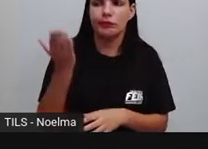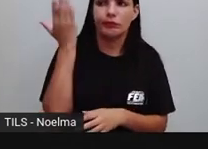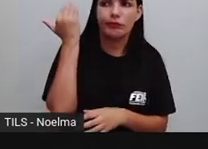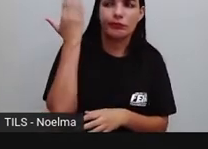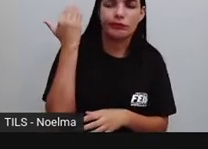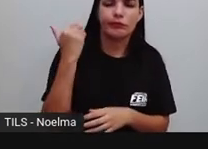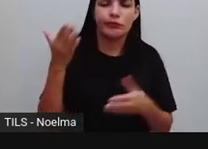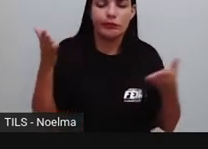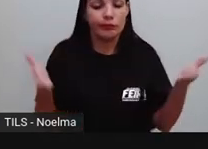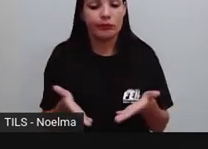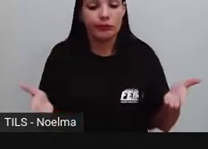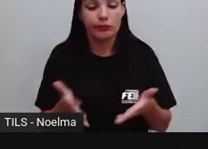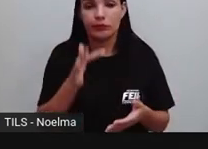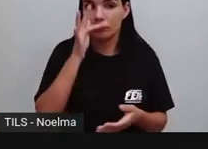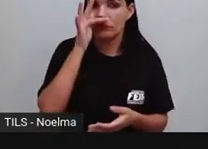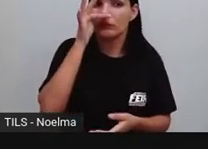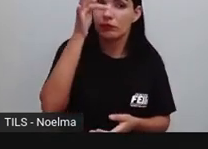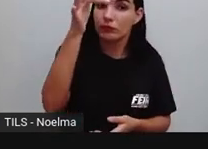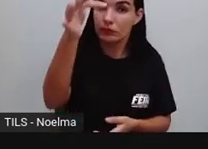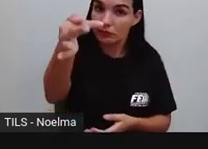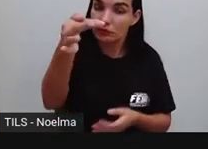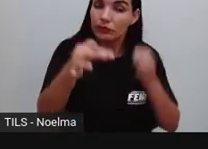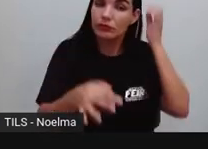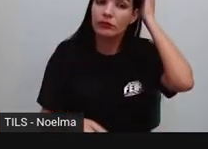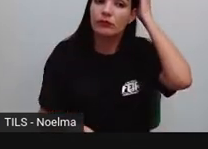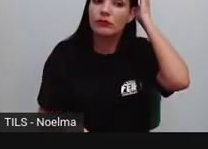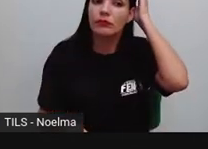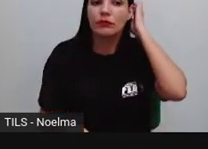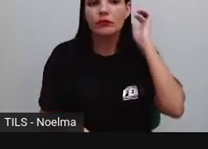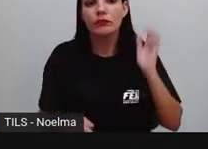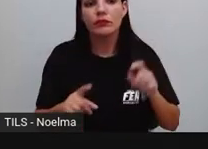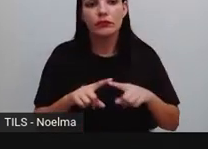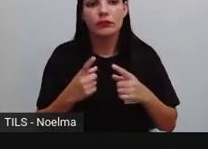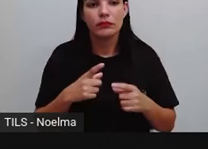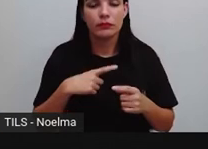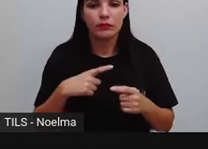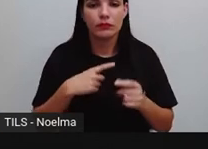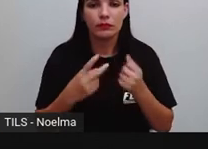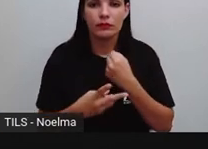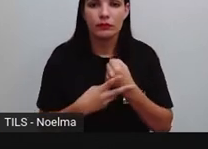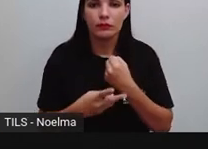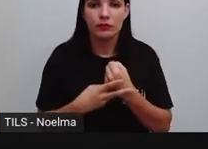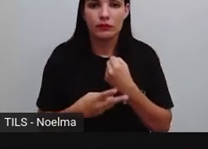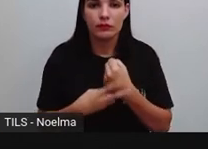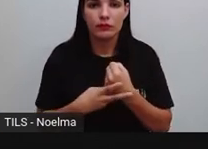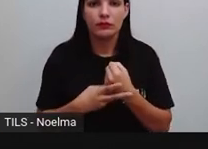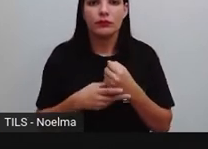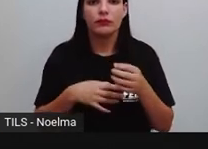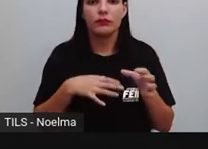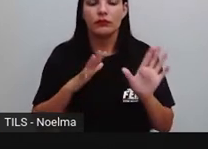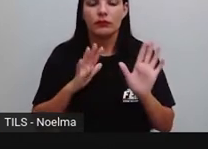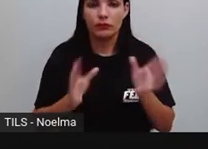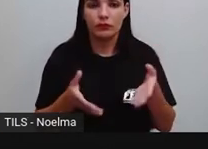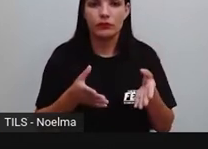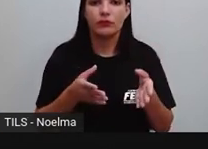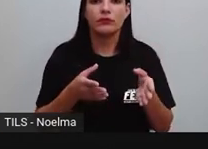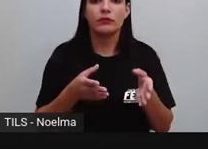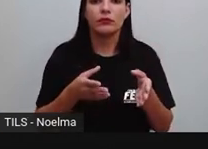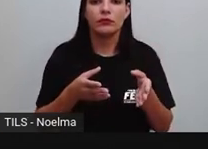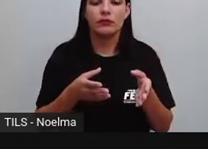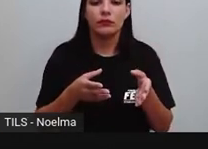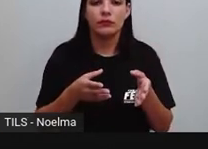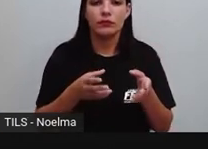no presente, no futuro, certo? Então, temos verbos que foram conjugados e verbos aí que não foram